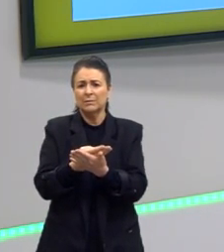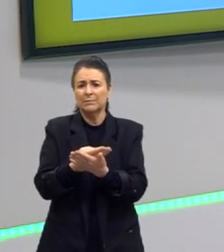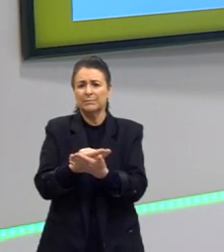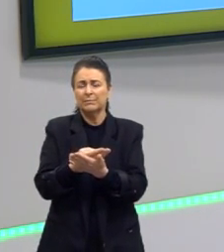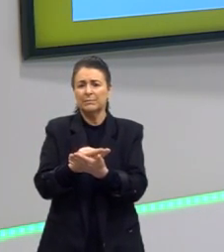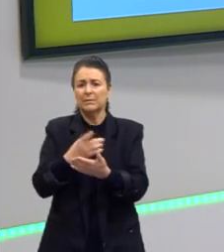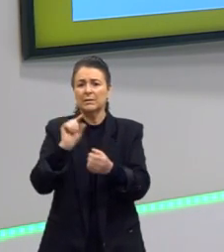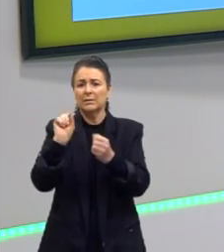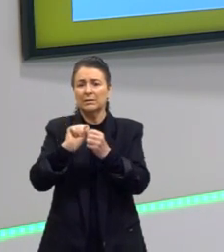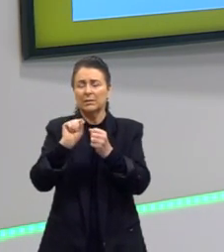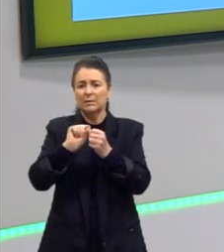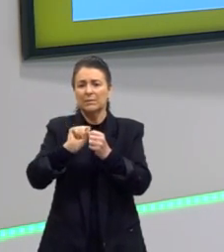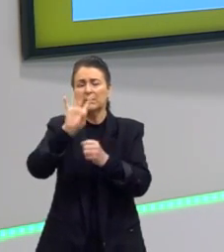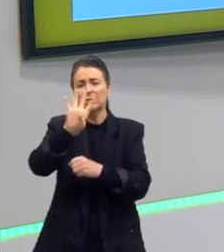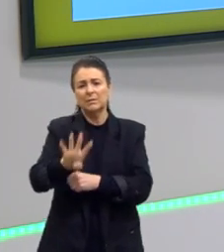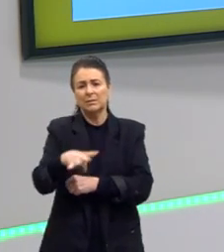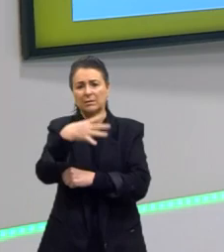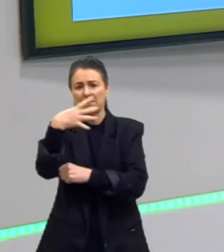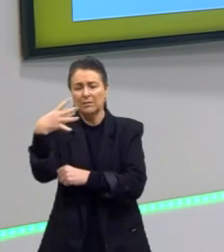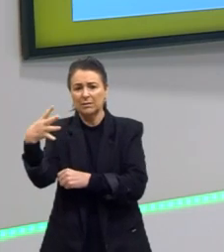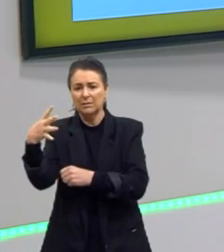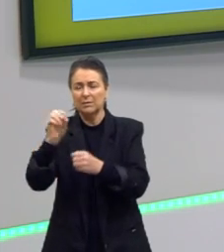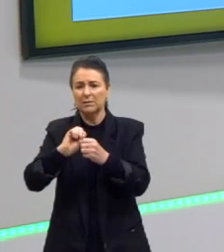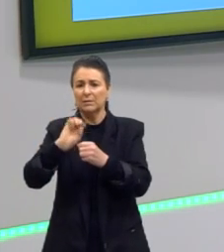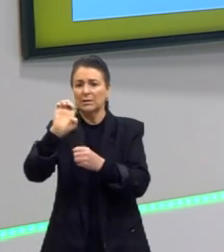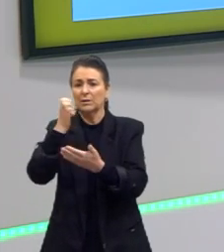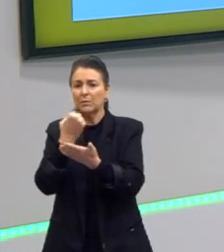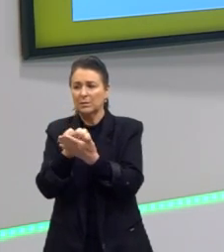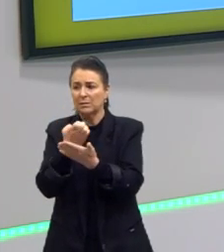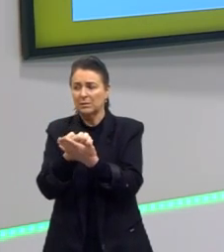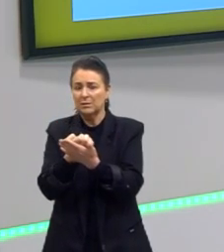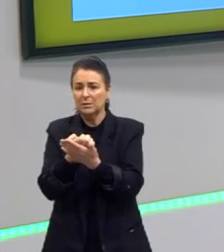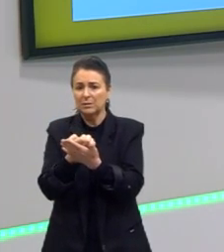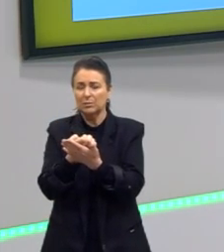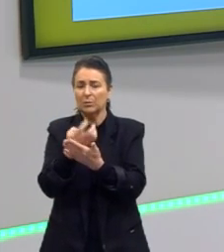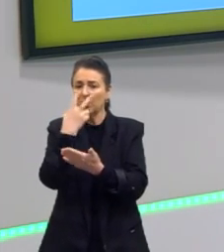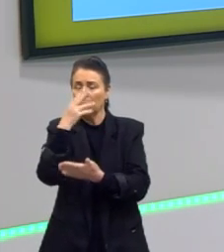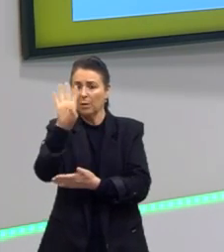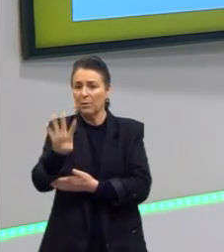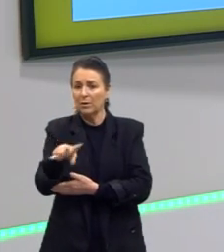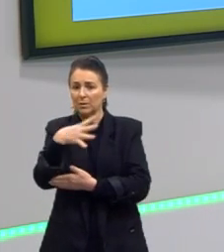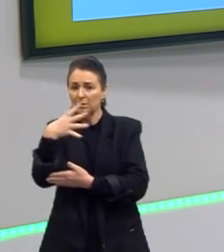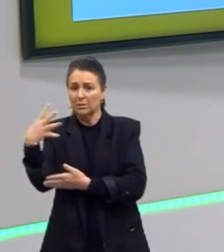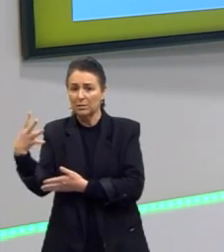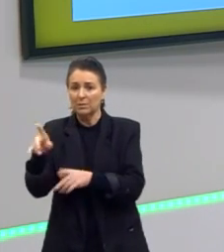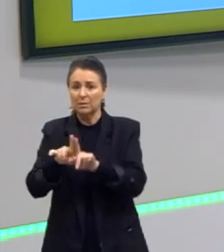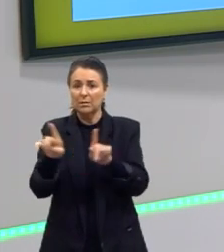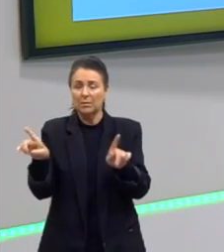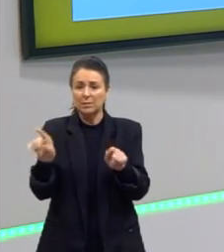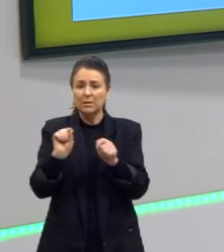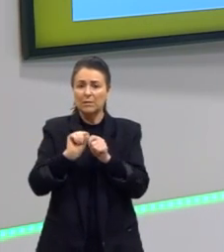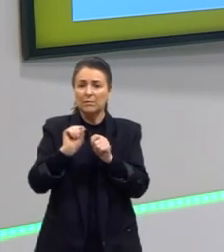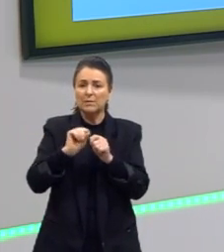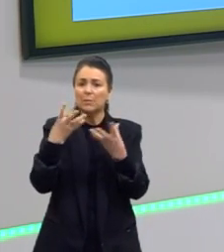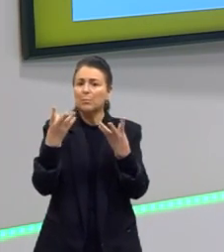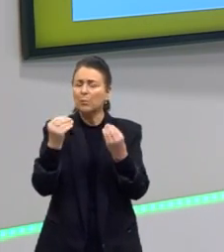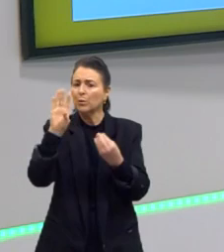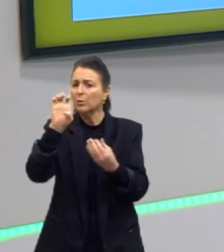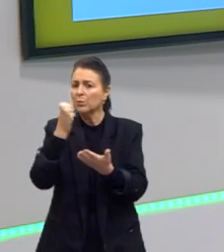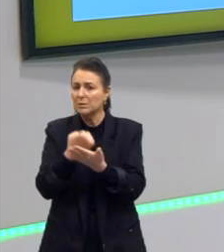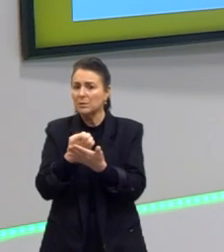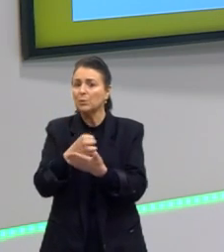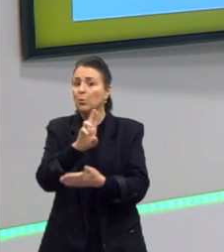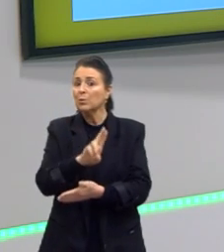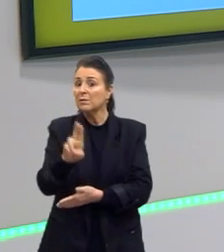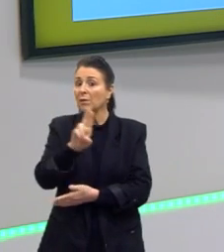fazer uma tabela, realizar os exercícios com essa tabela, não tem problema, mas fazer bastante exercício de nomenclatura